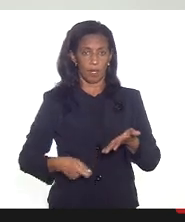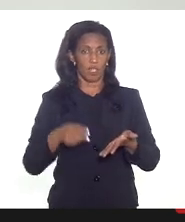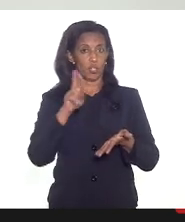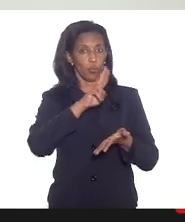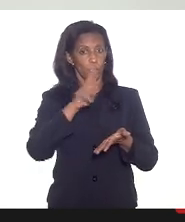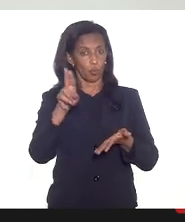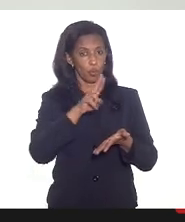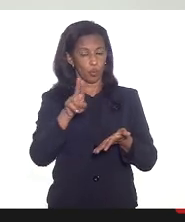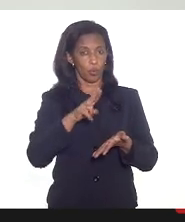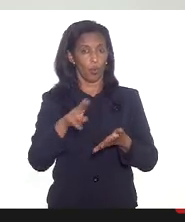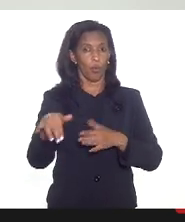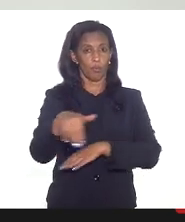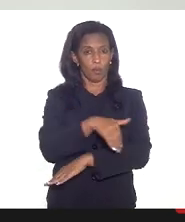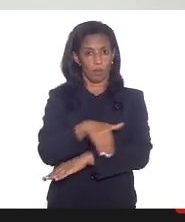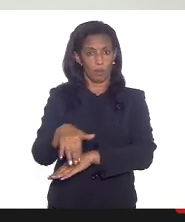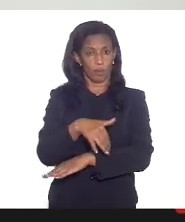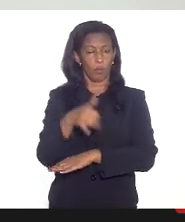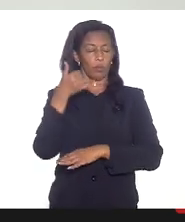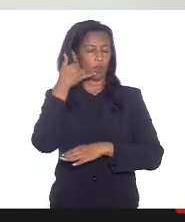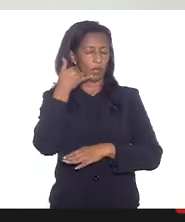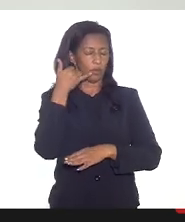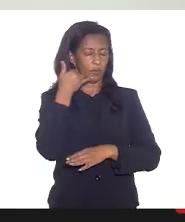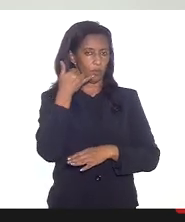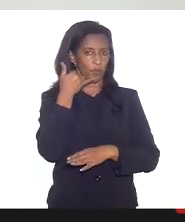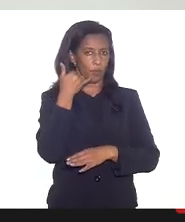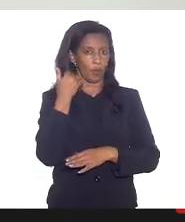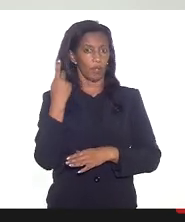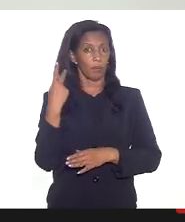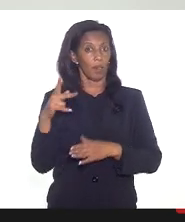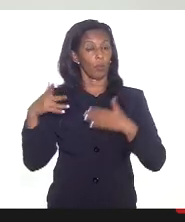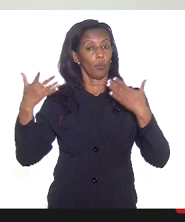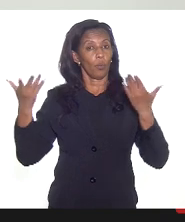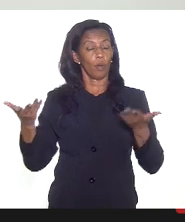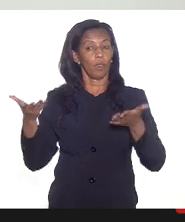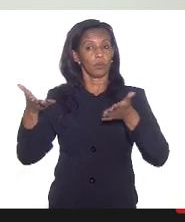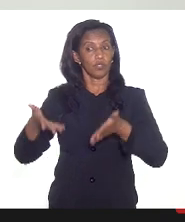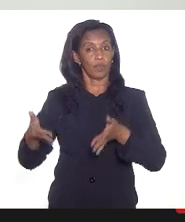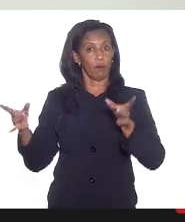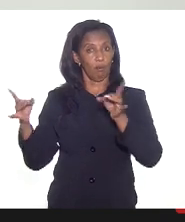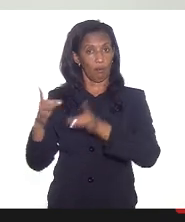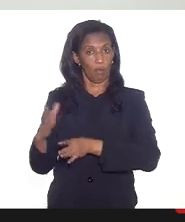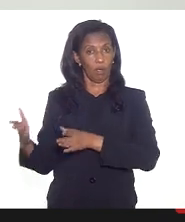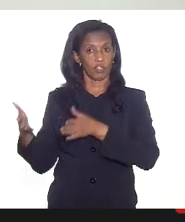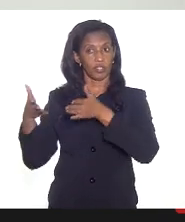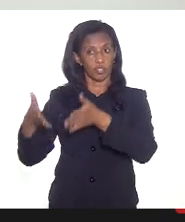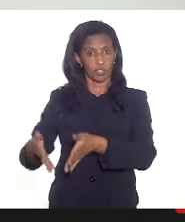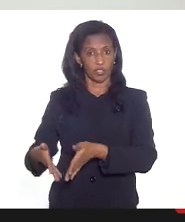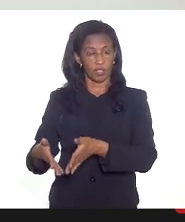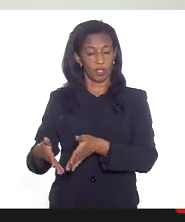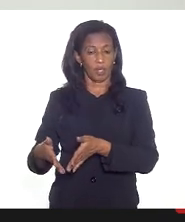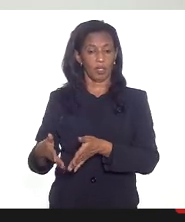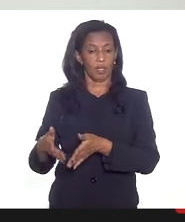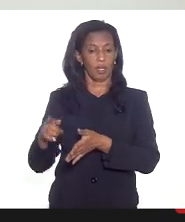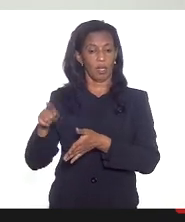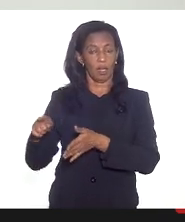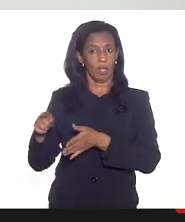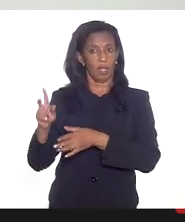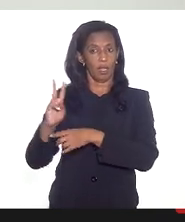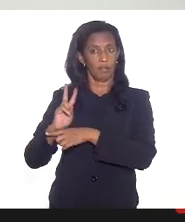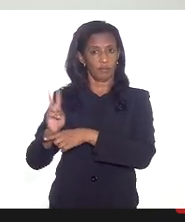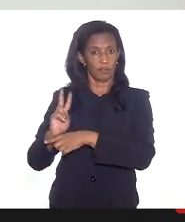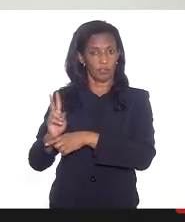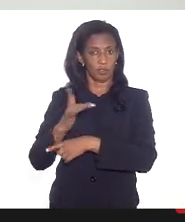da mulher o endereço o telefone para quando houver disponibilidade as divisões de vigilância em